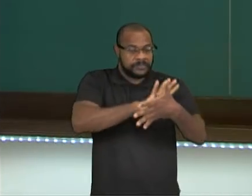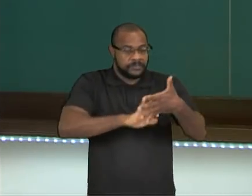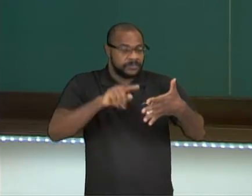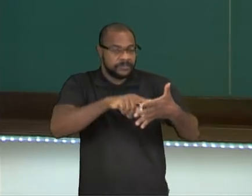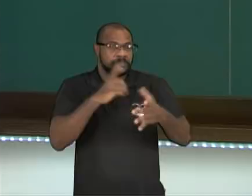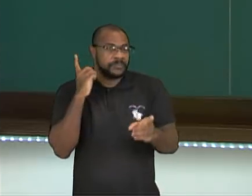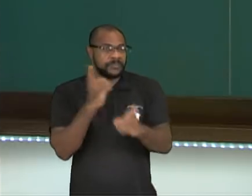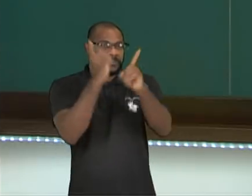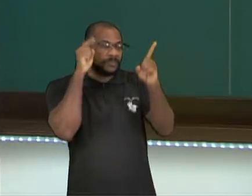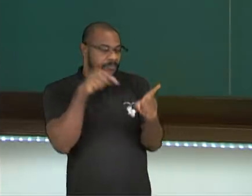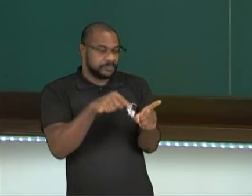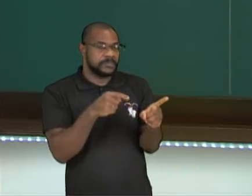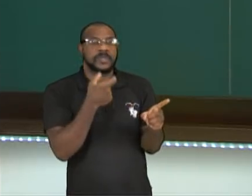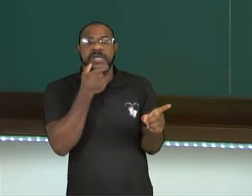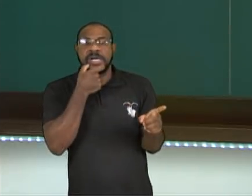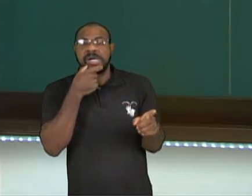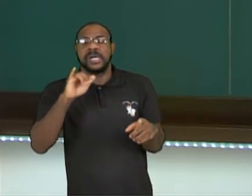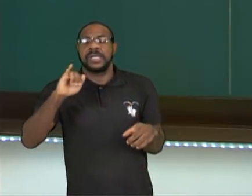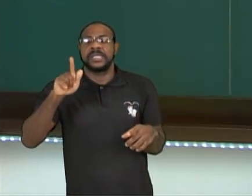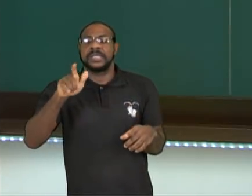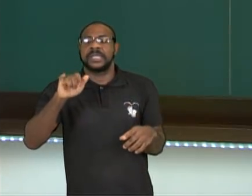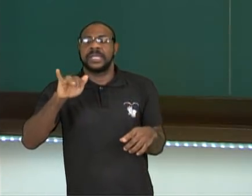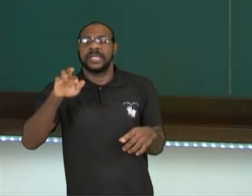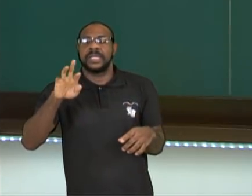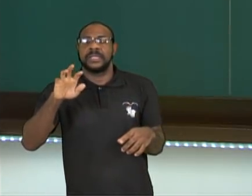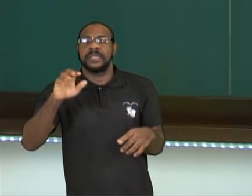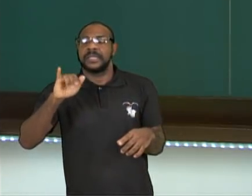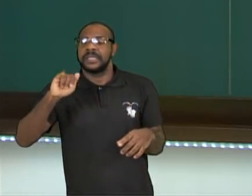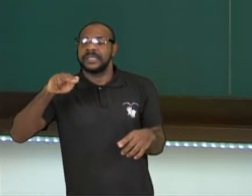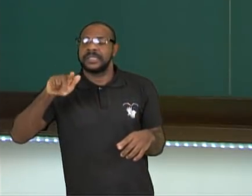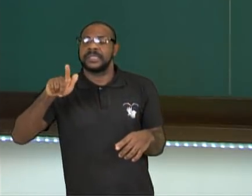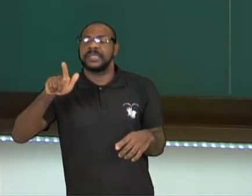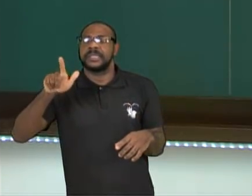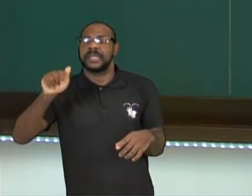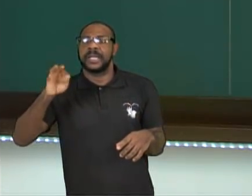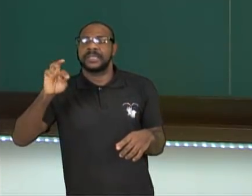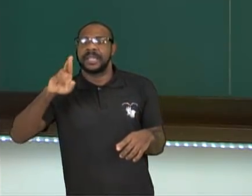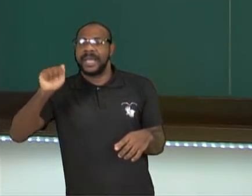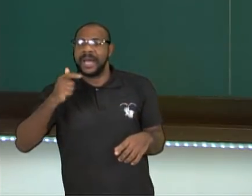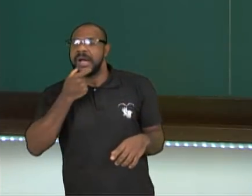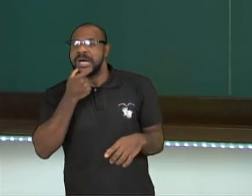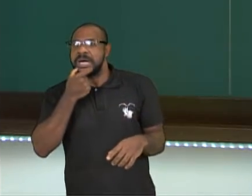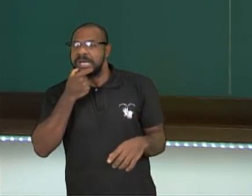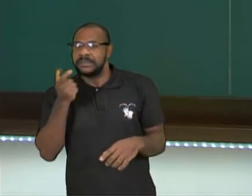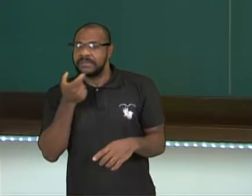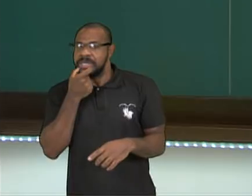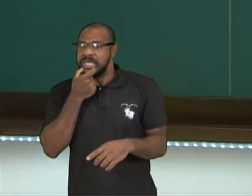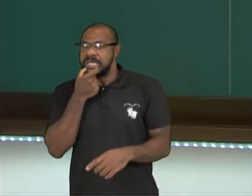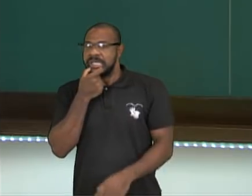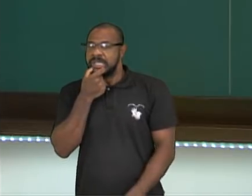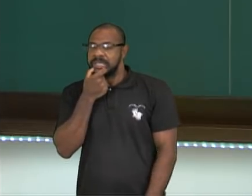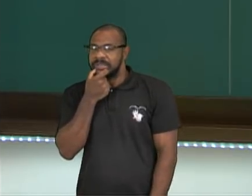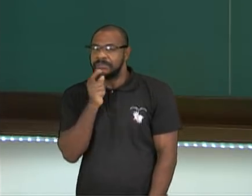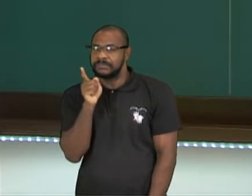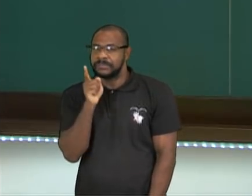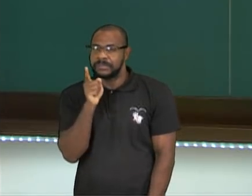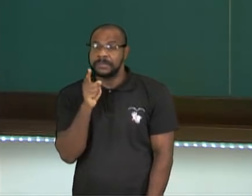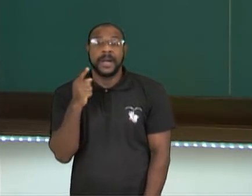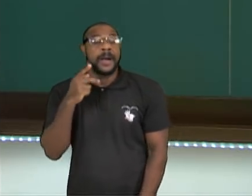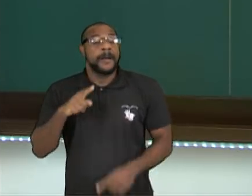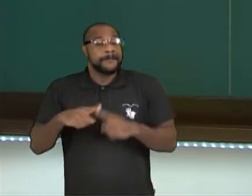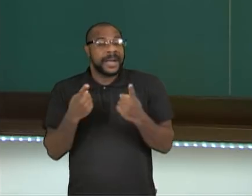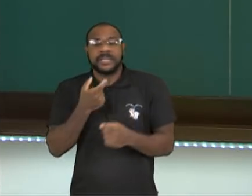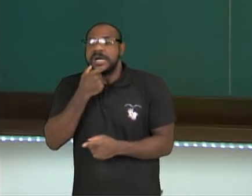descobriu foram os ingleses e os espanhóis, juntos. Só que acontece que os ingleses tomaram posse de tudo.